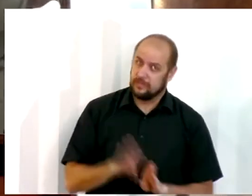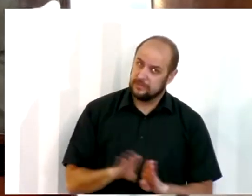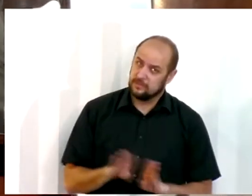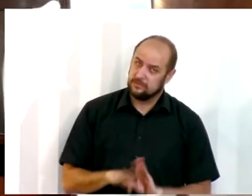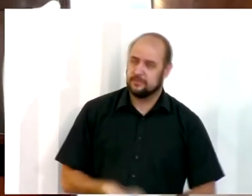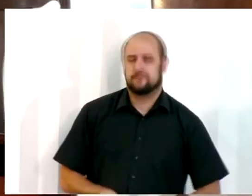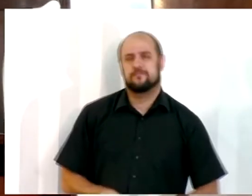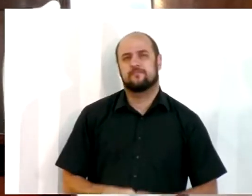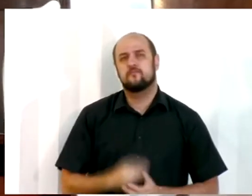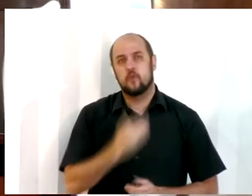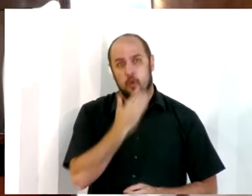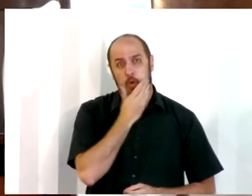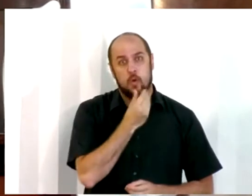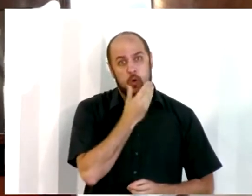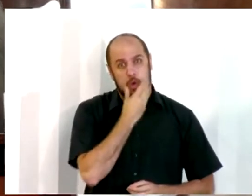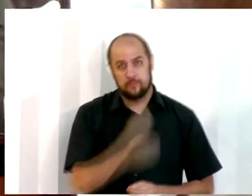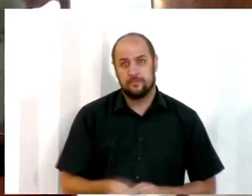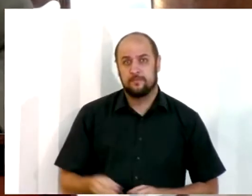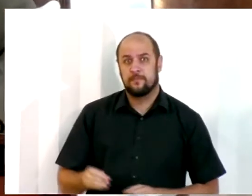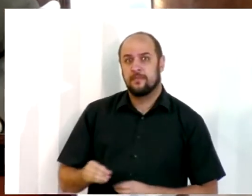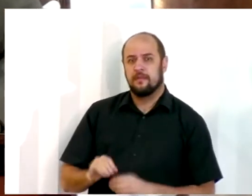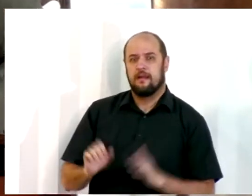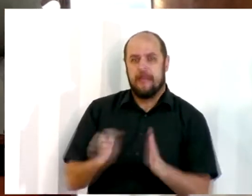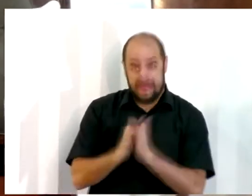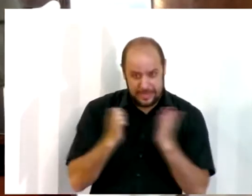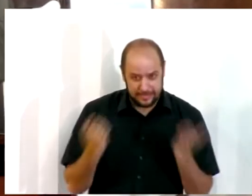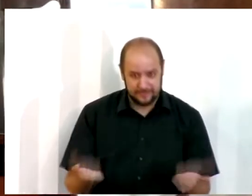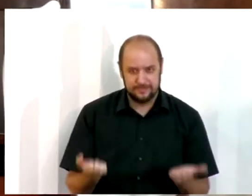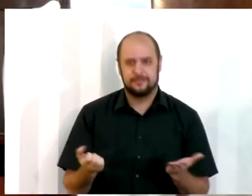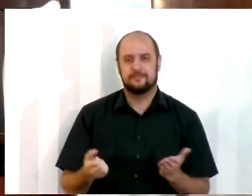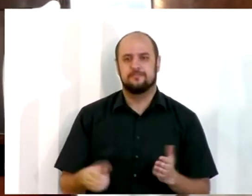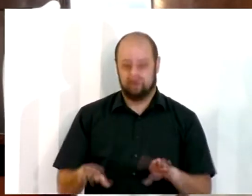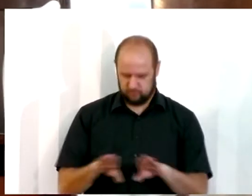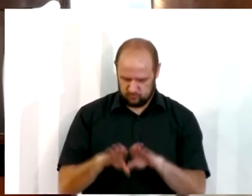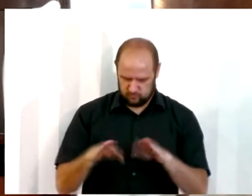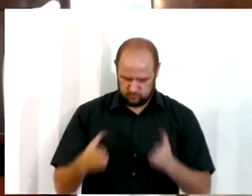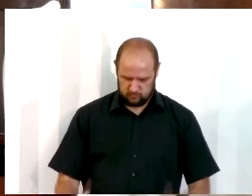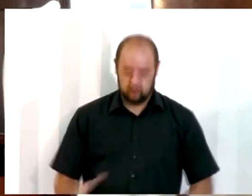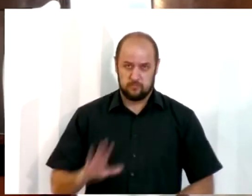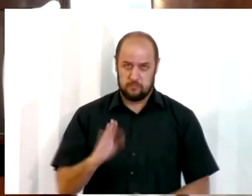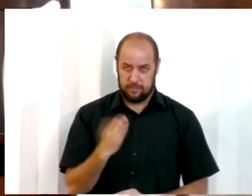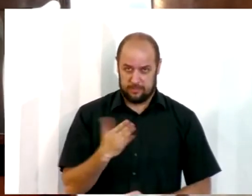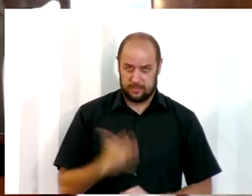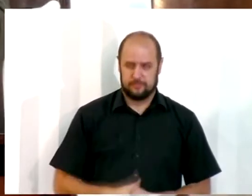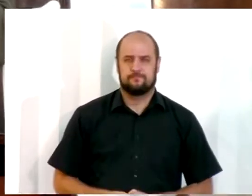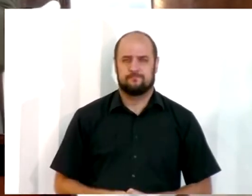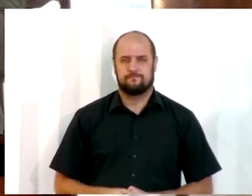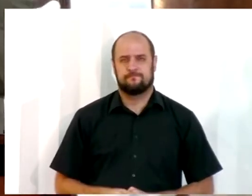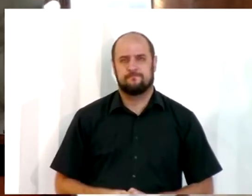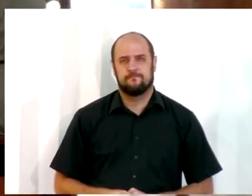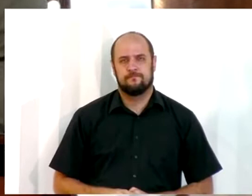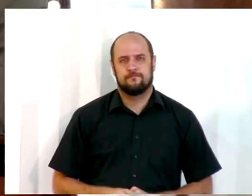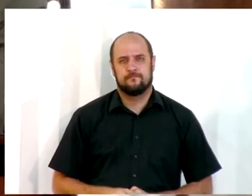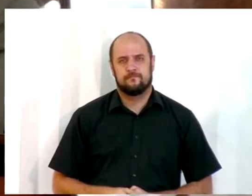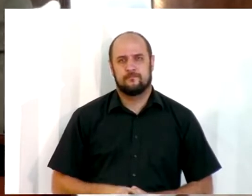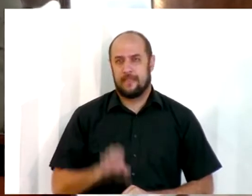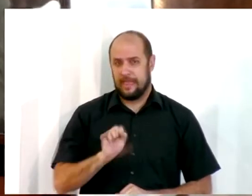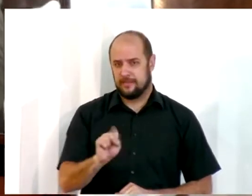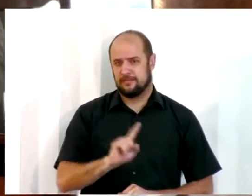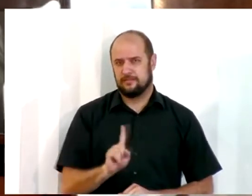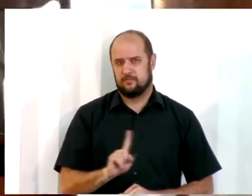Esdras estava num púlpito de madeira. É a primeira vez, pelo menos na versão revista e atualizada, que a palavra púlpito aparece.